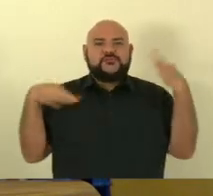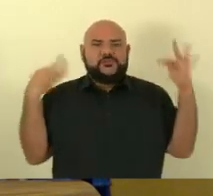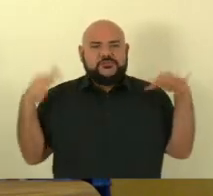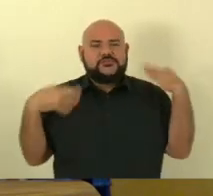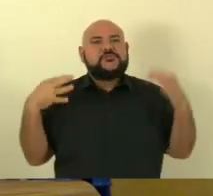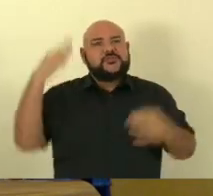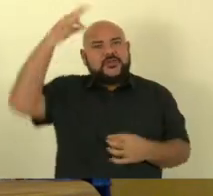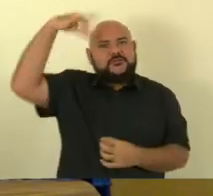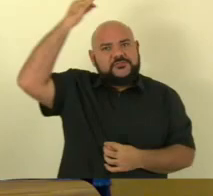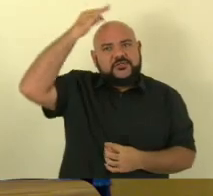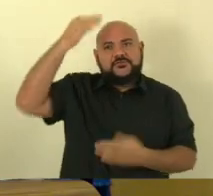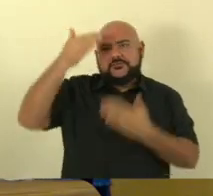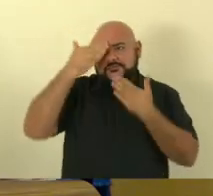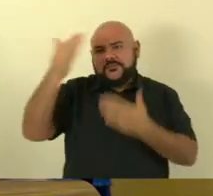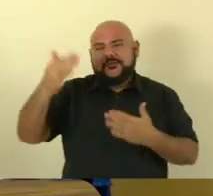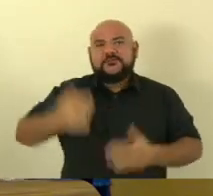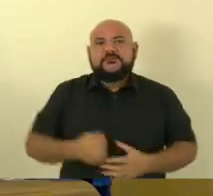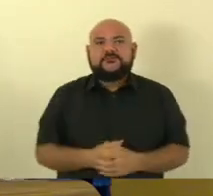obrigado, presidente.